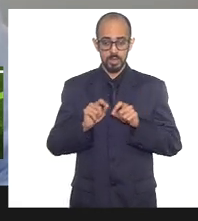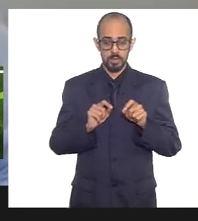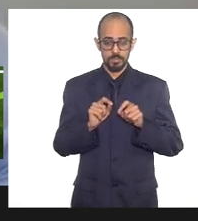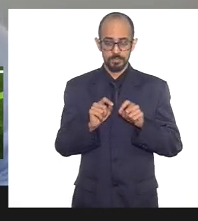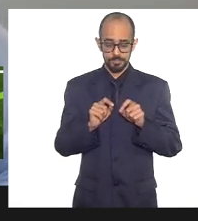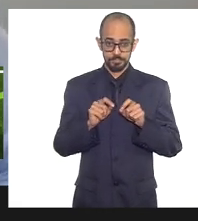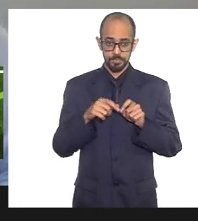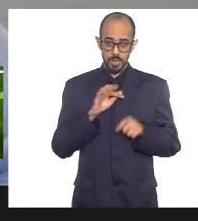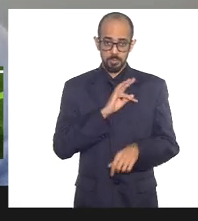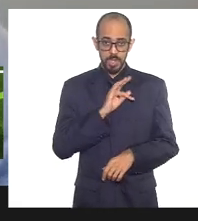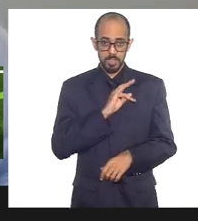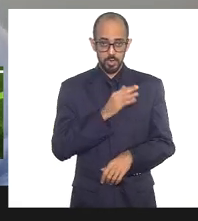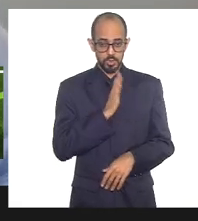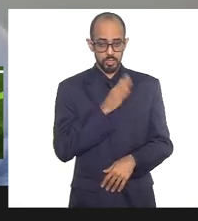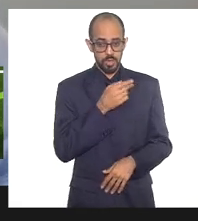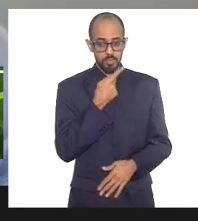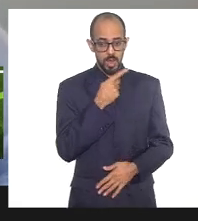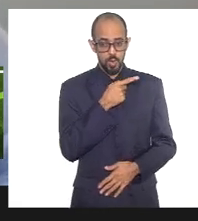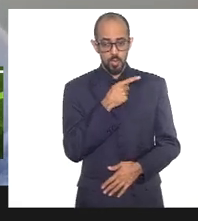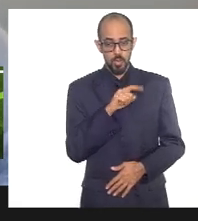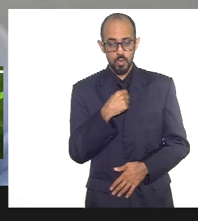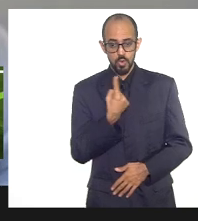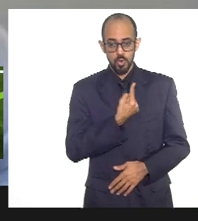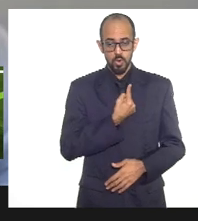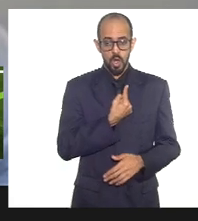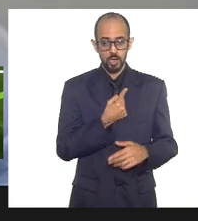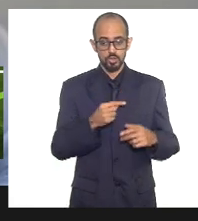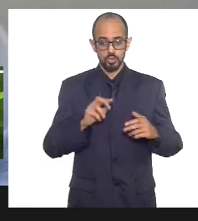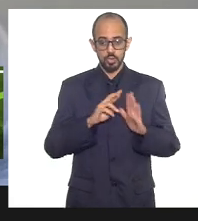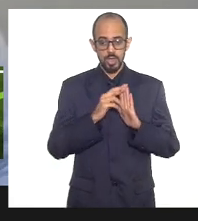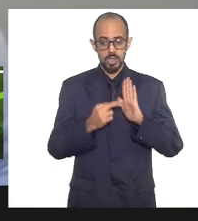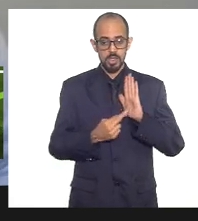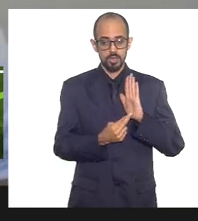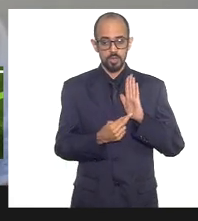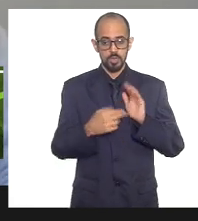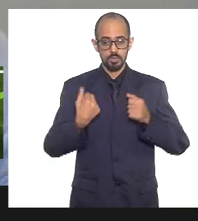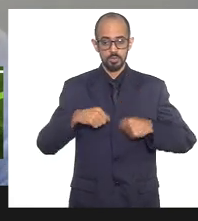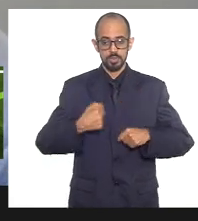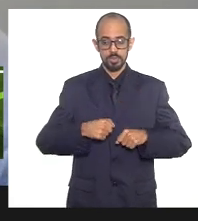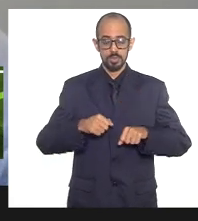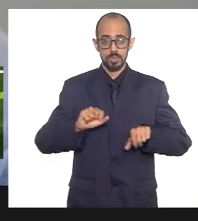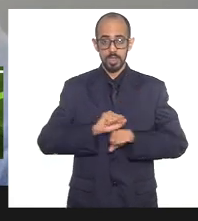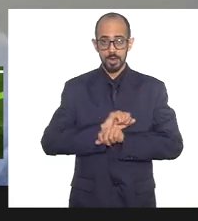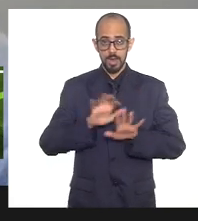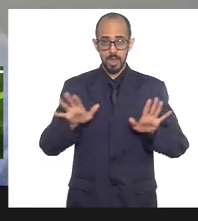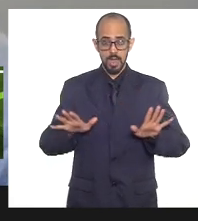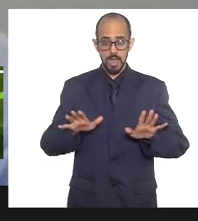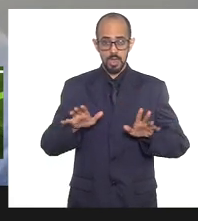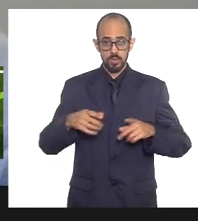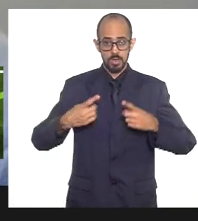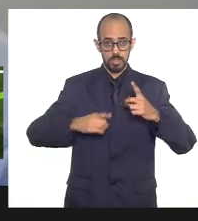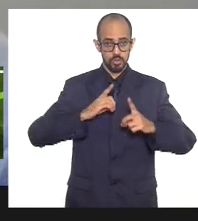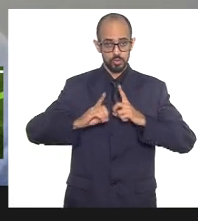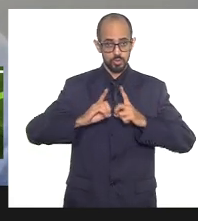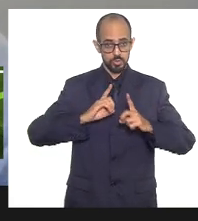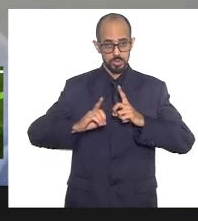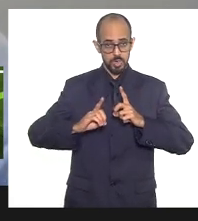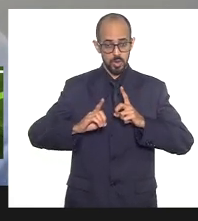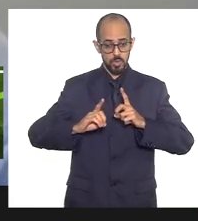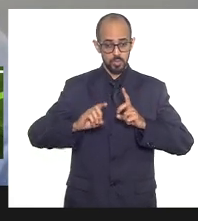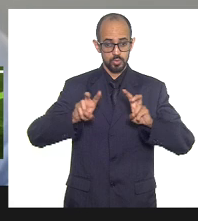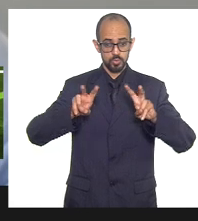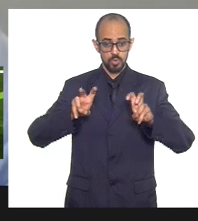sessão frenária, eu acho que o nosso relatório tem que pautar fortemente a discussão simbólica e semântica sobre a